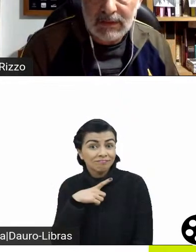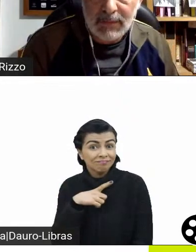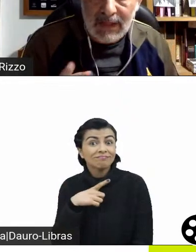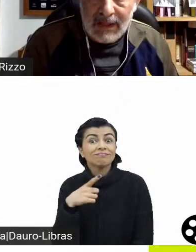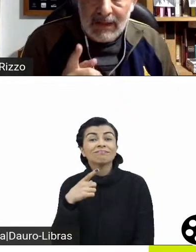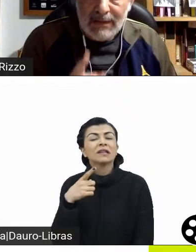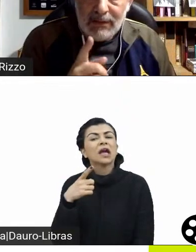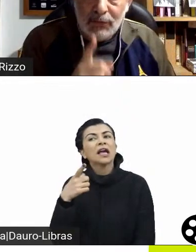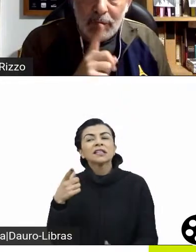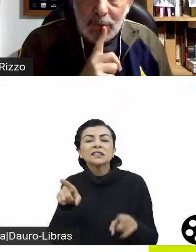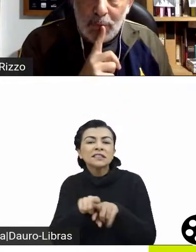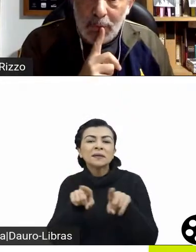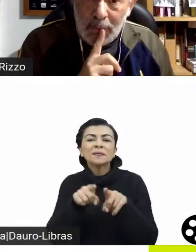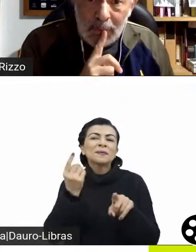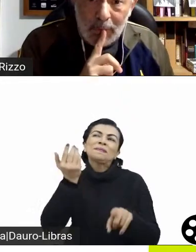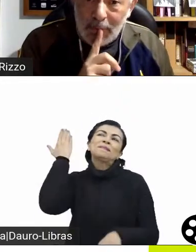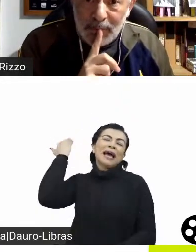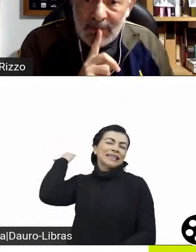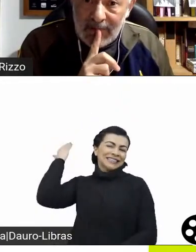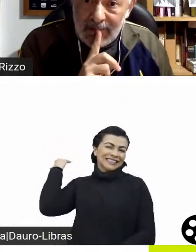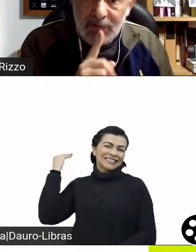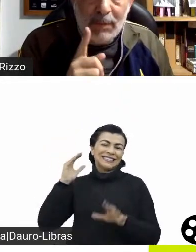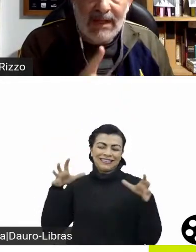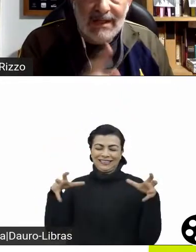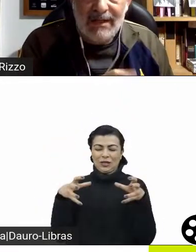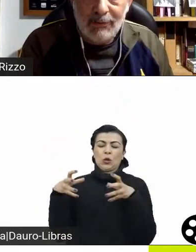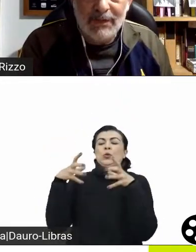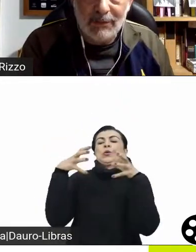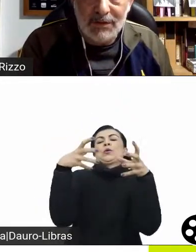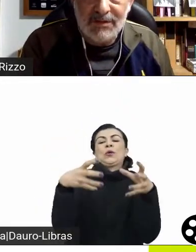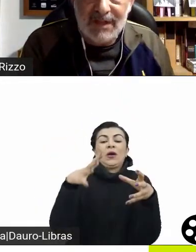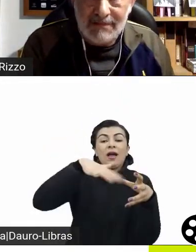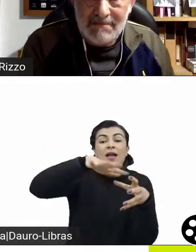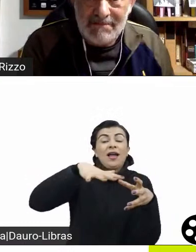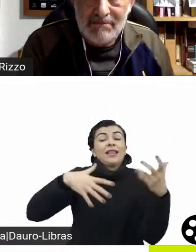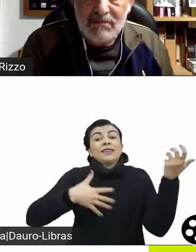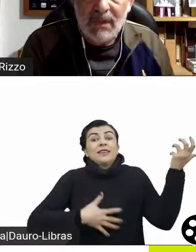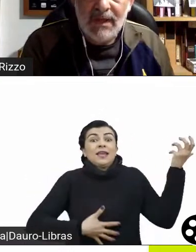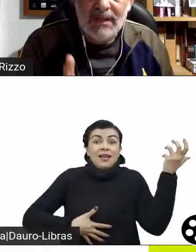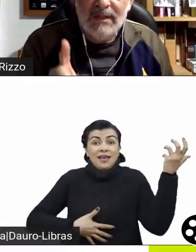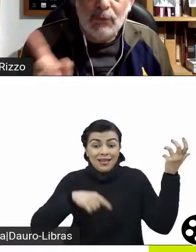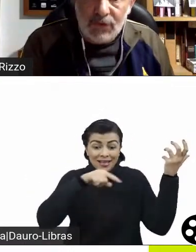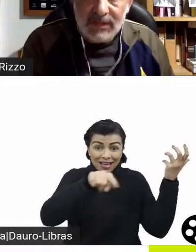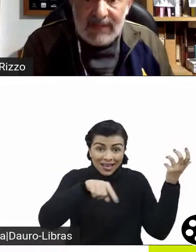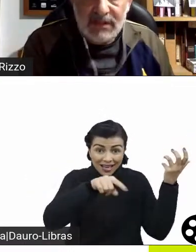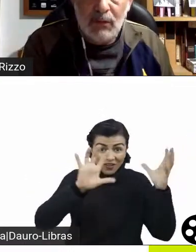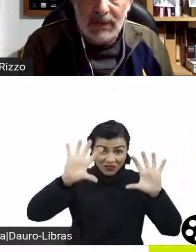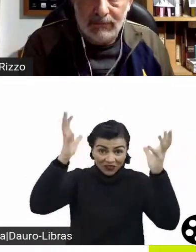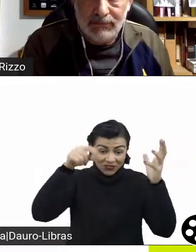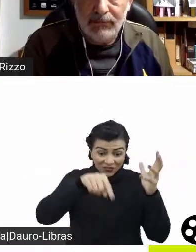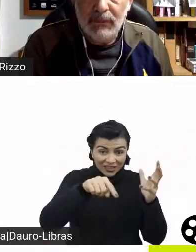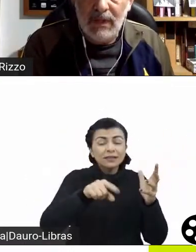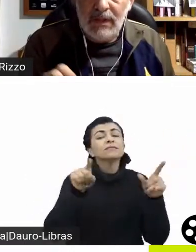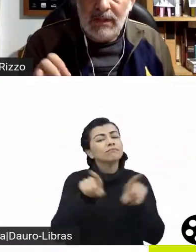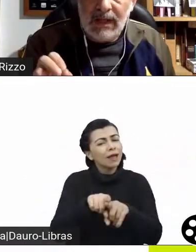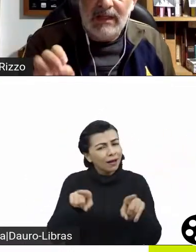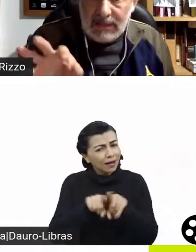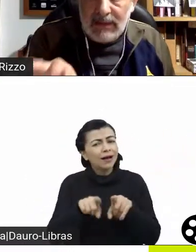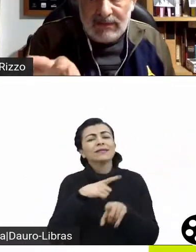na discoteca também. Tem um filme do Spike Lee, O Verão de Sun, que usa Dancing Queen